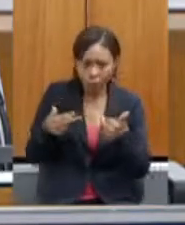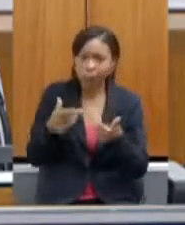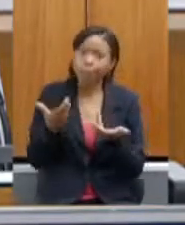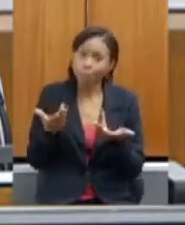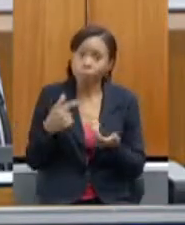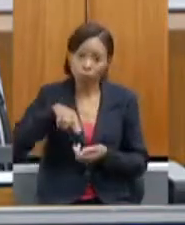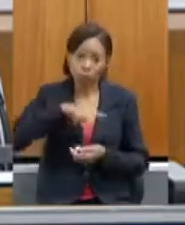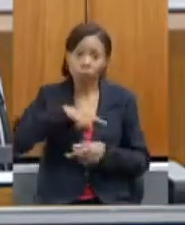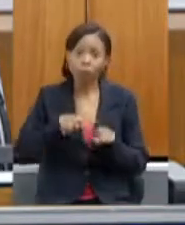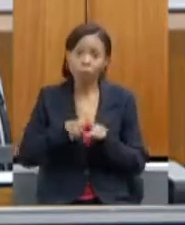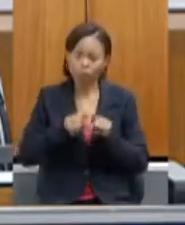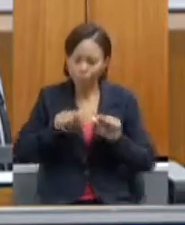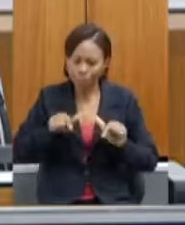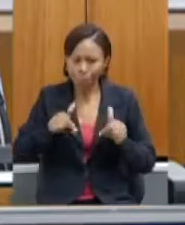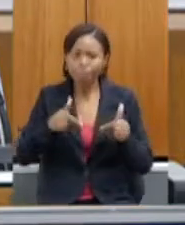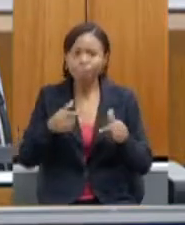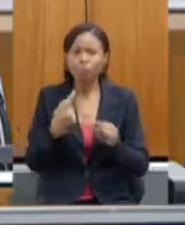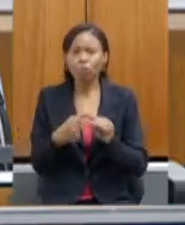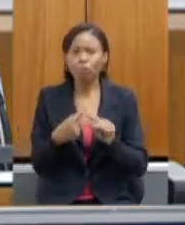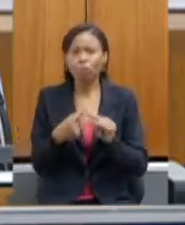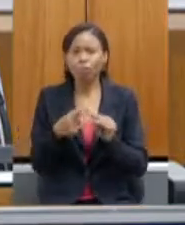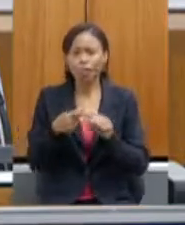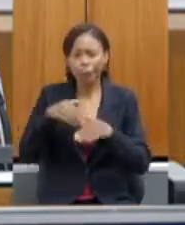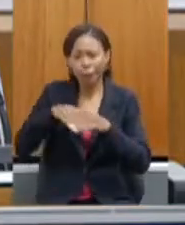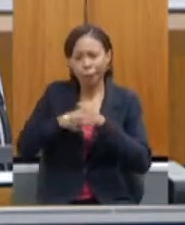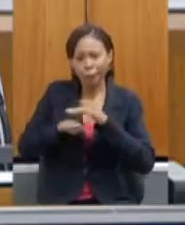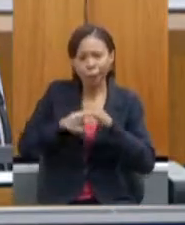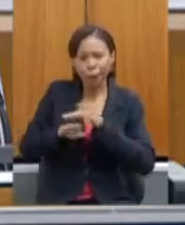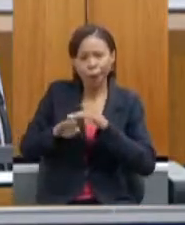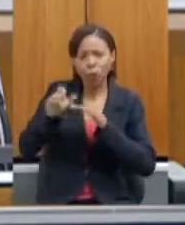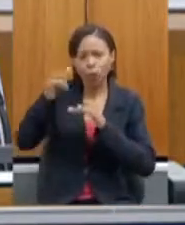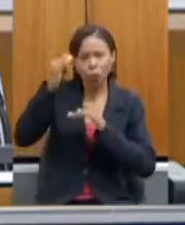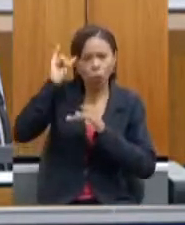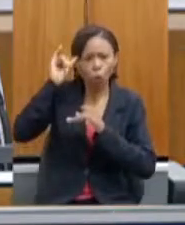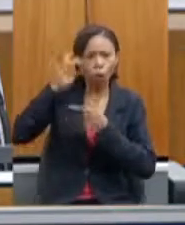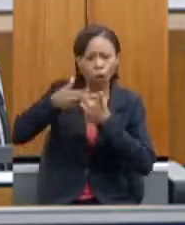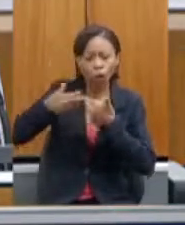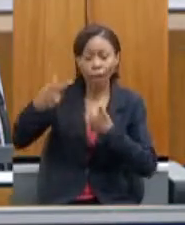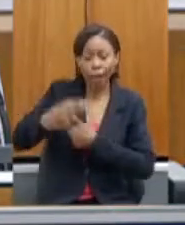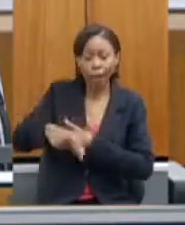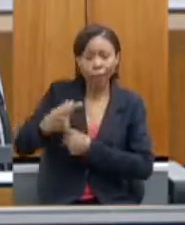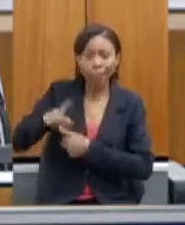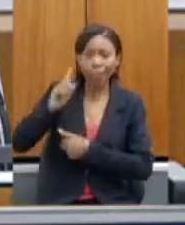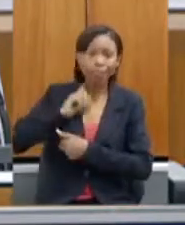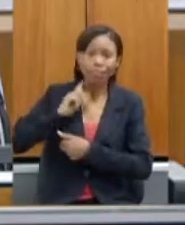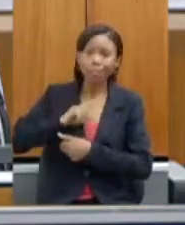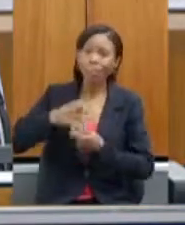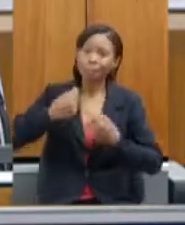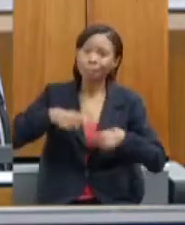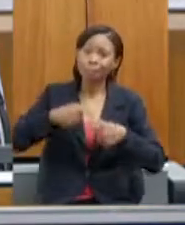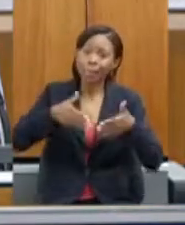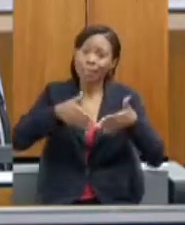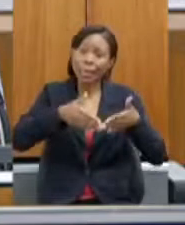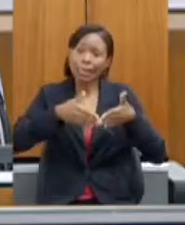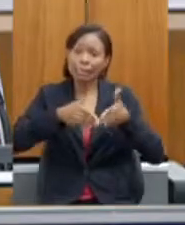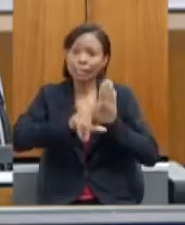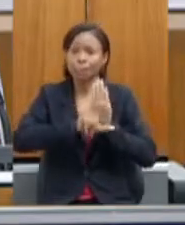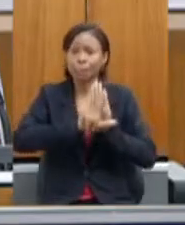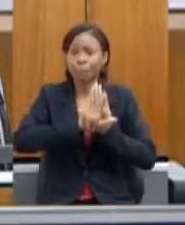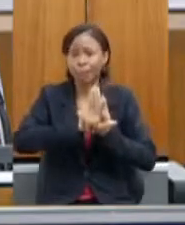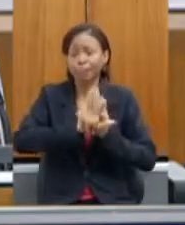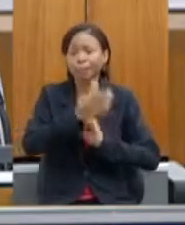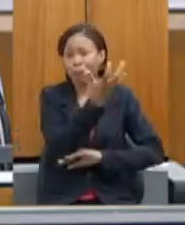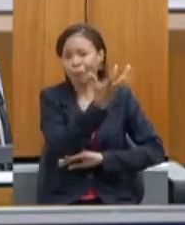questão porque confinamento aqui no nosso estado precisa de um licenciamento ambiental muito complexo de um meia-rima então nós estamos